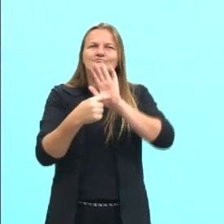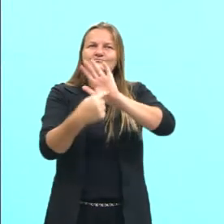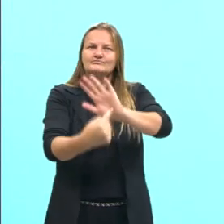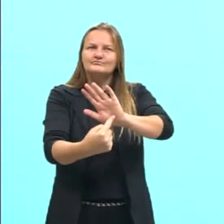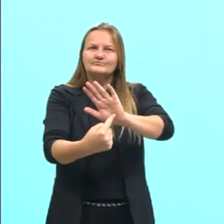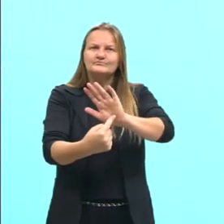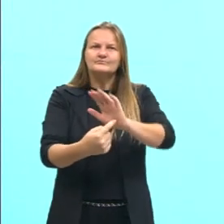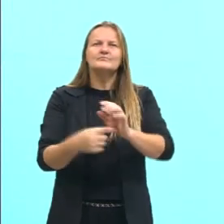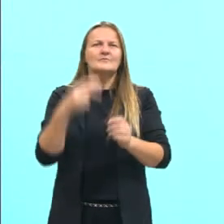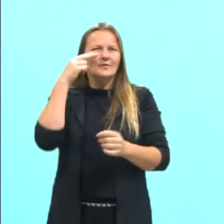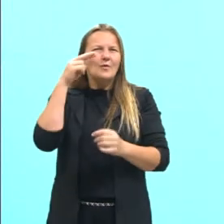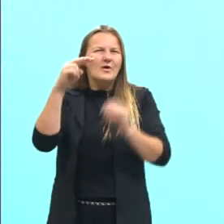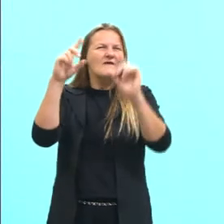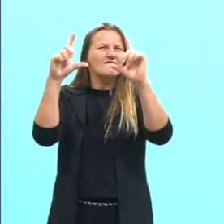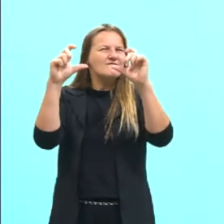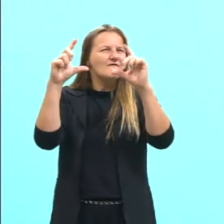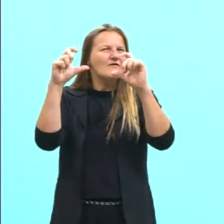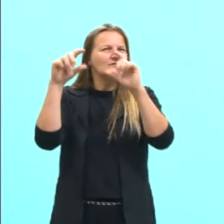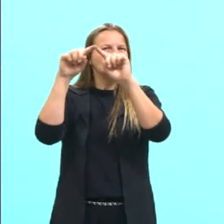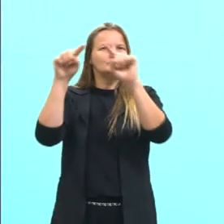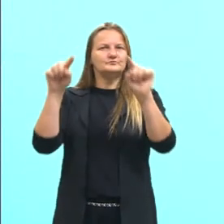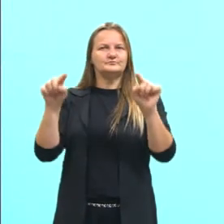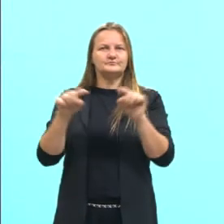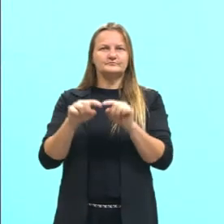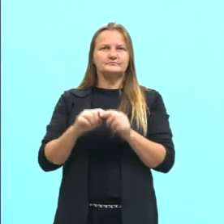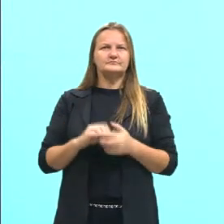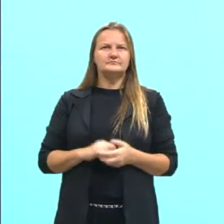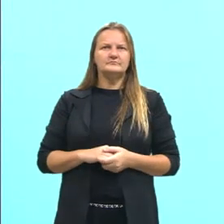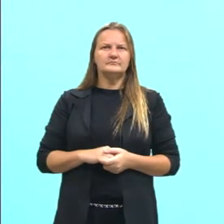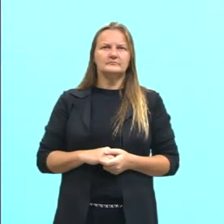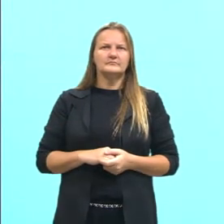lá, isso aí é uma, tá mostrando pra vocês, é uma,